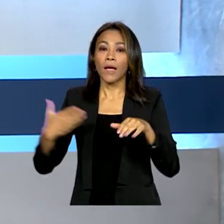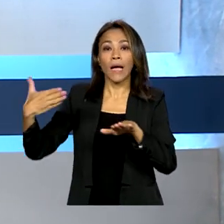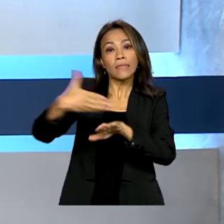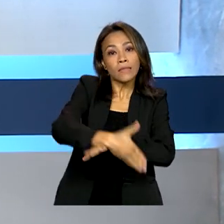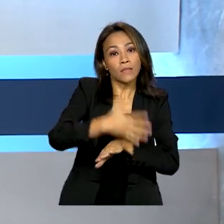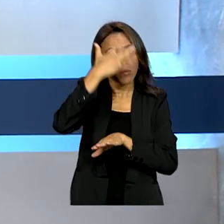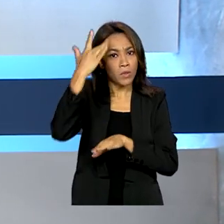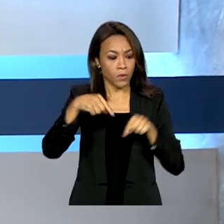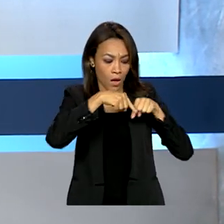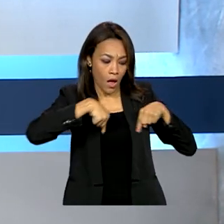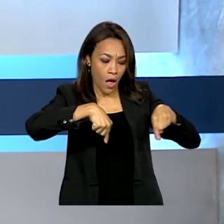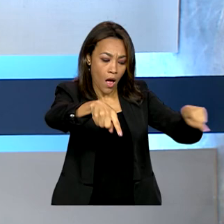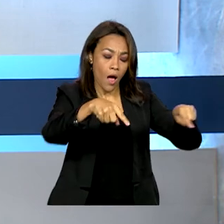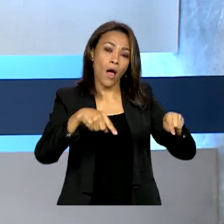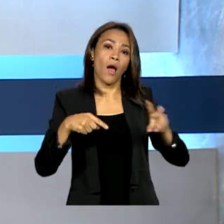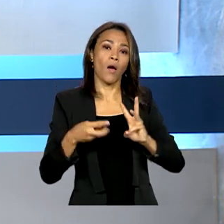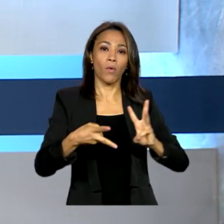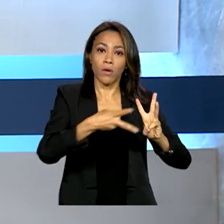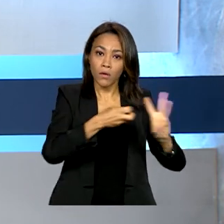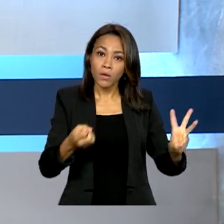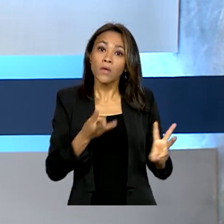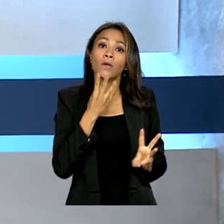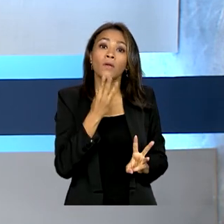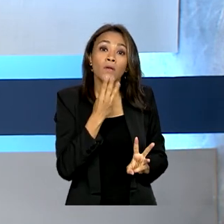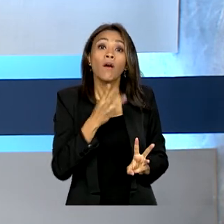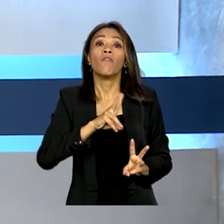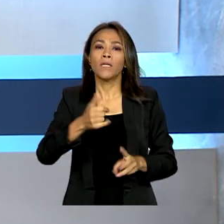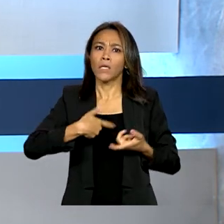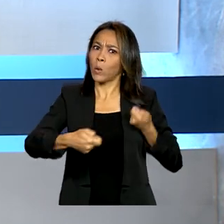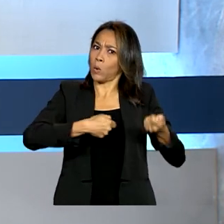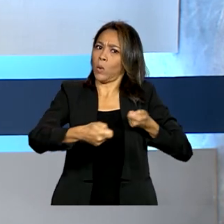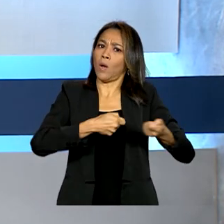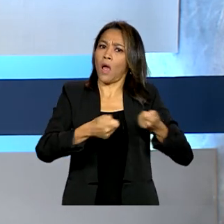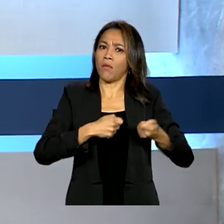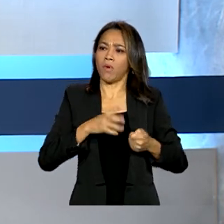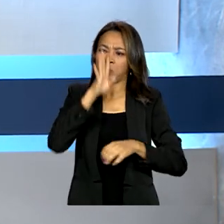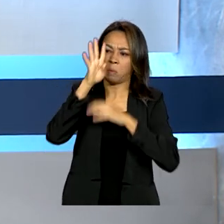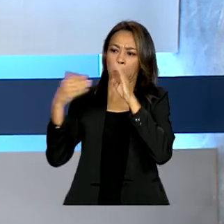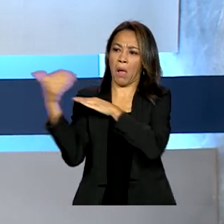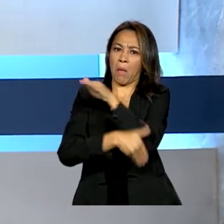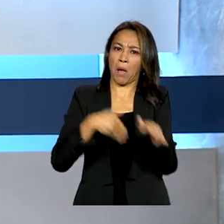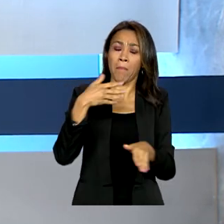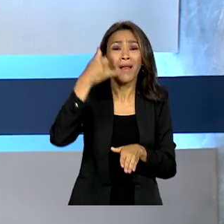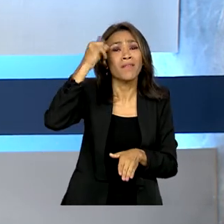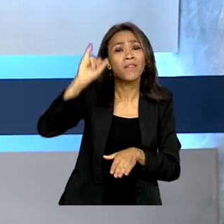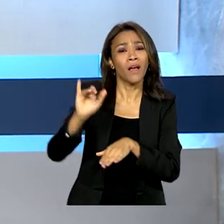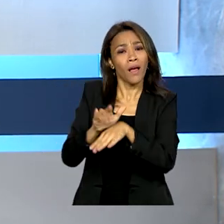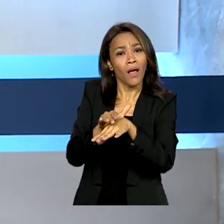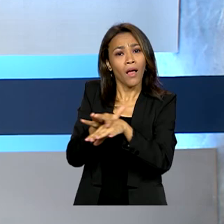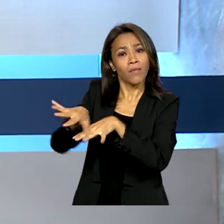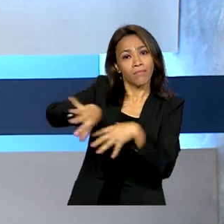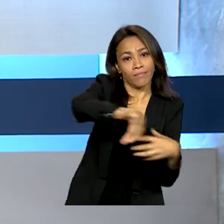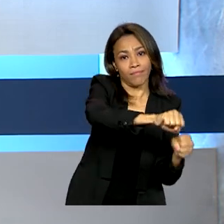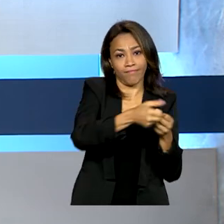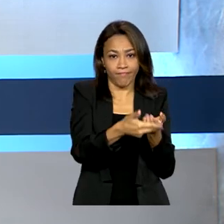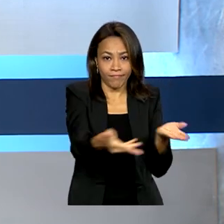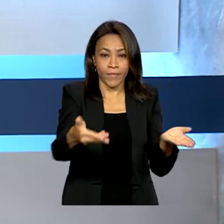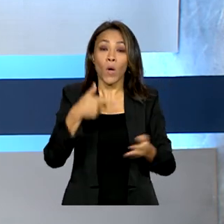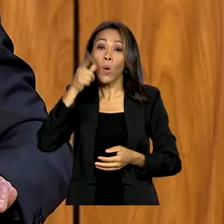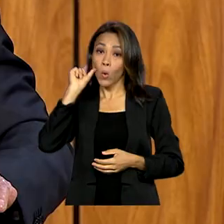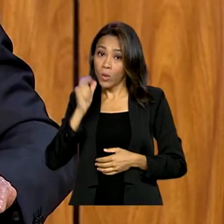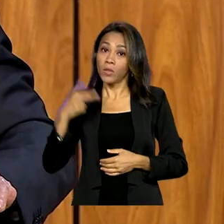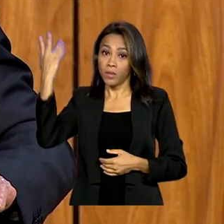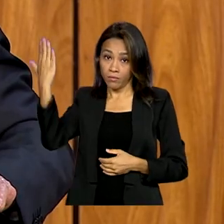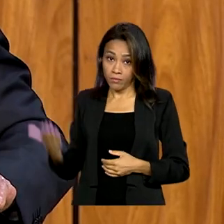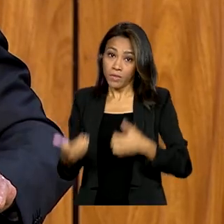pessoas ao território Yanomami será controlado para evitar o risco de doenças. O presidente Lula falou ontem sobre o decreto.